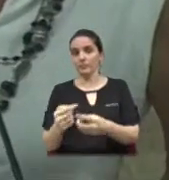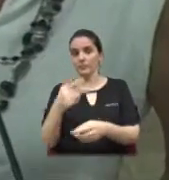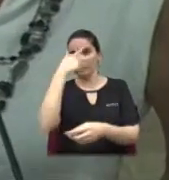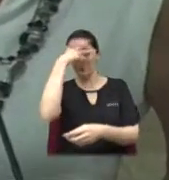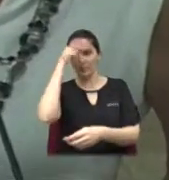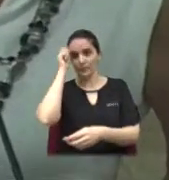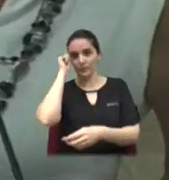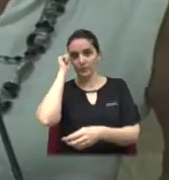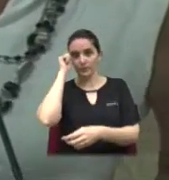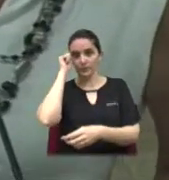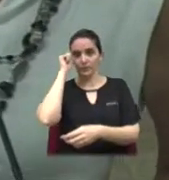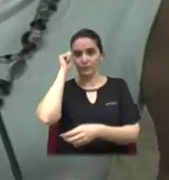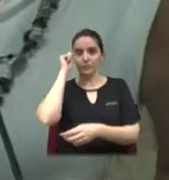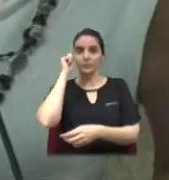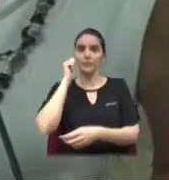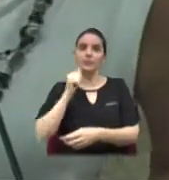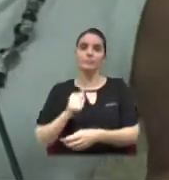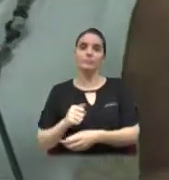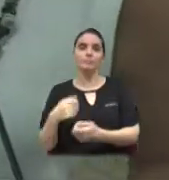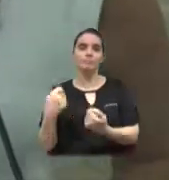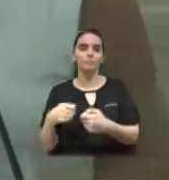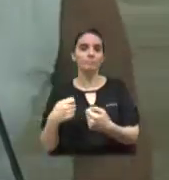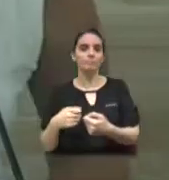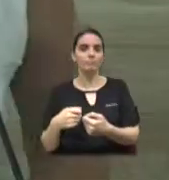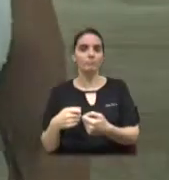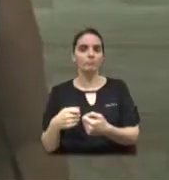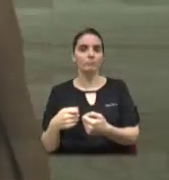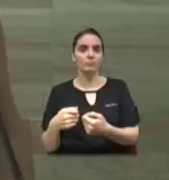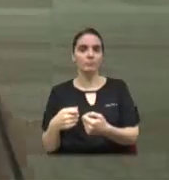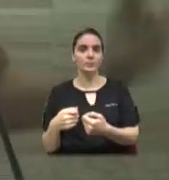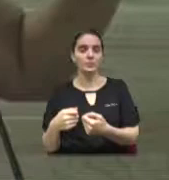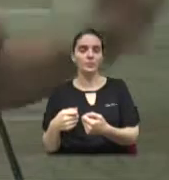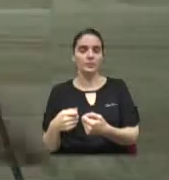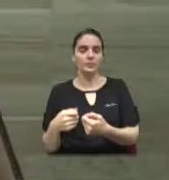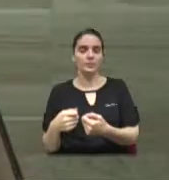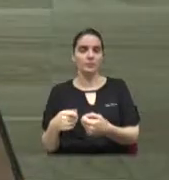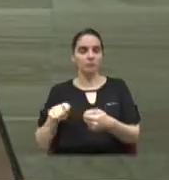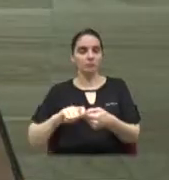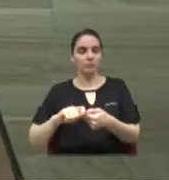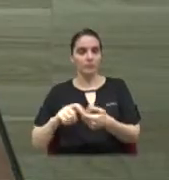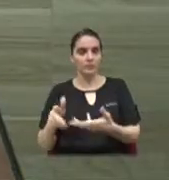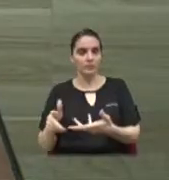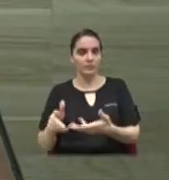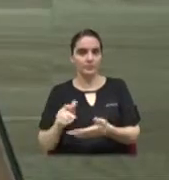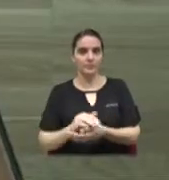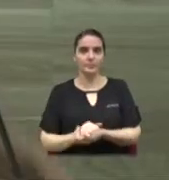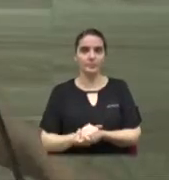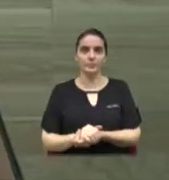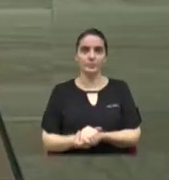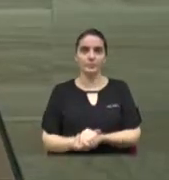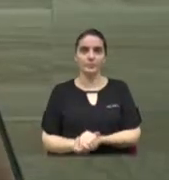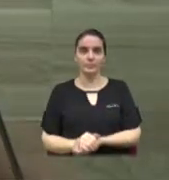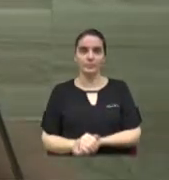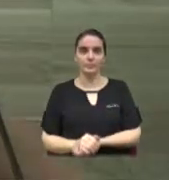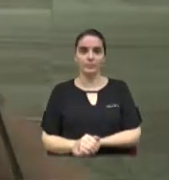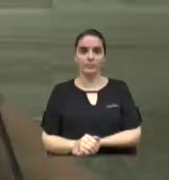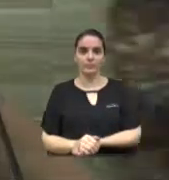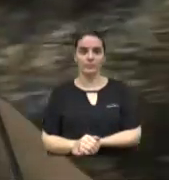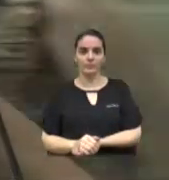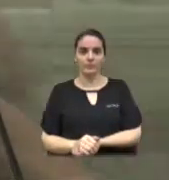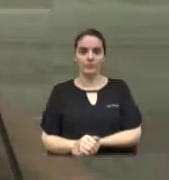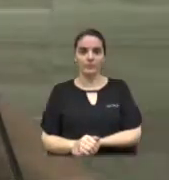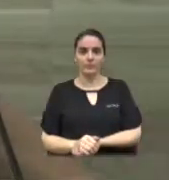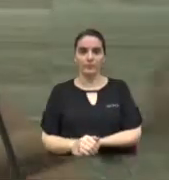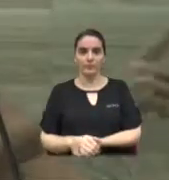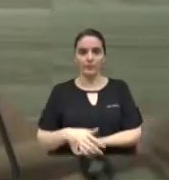tendo que assumir. E, segundo a informação, e aqui vou pedir a confirmação do vereador